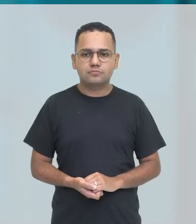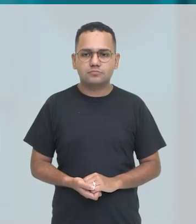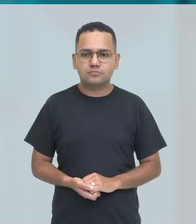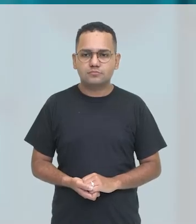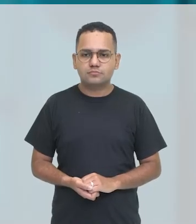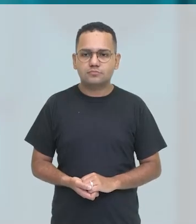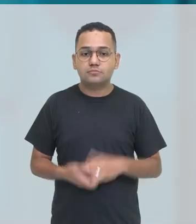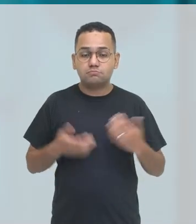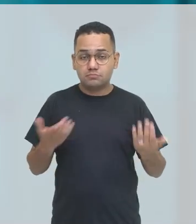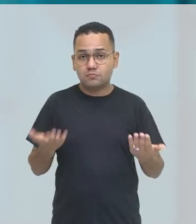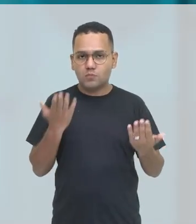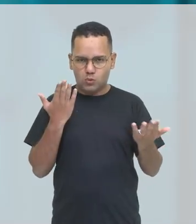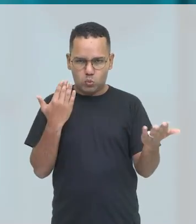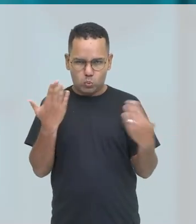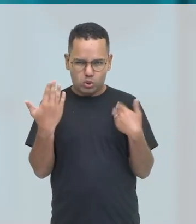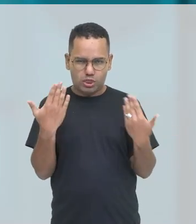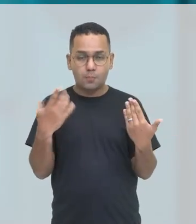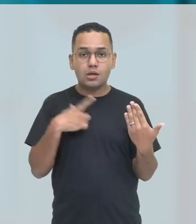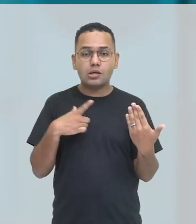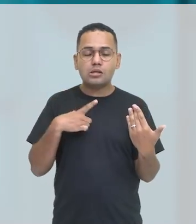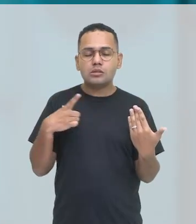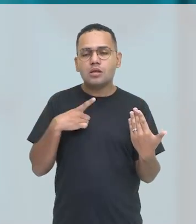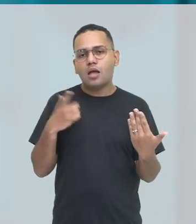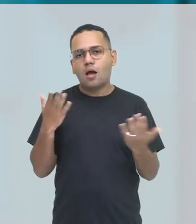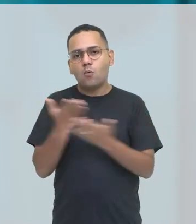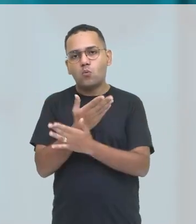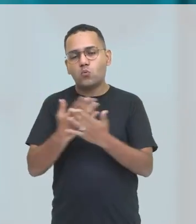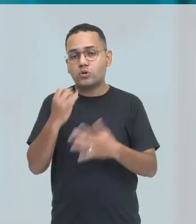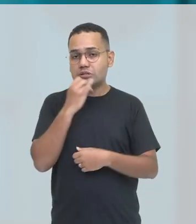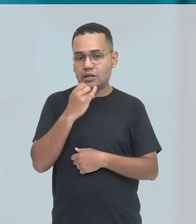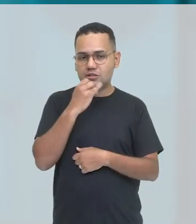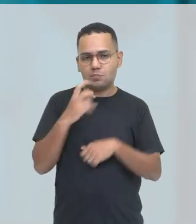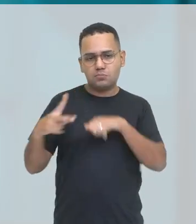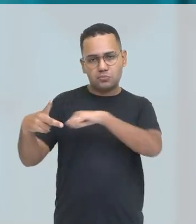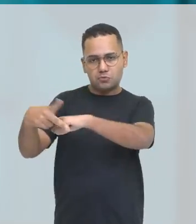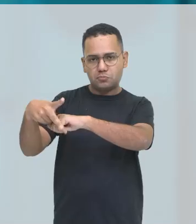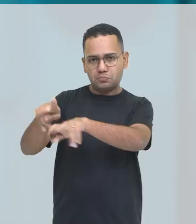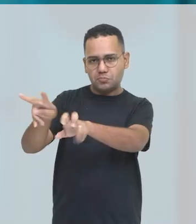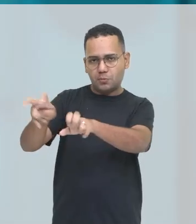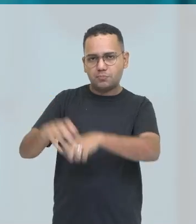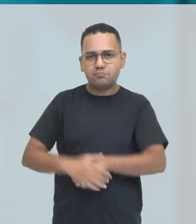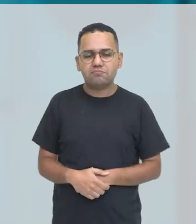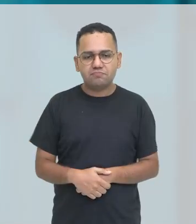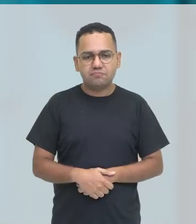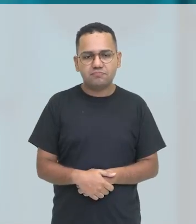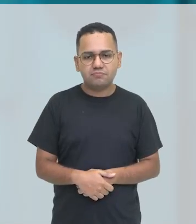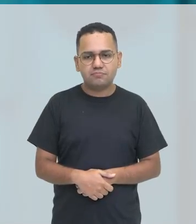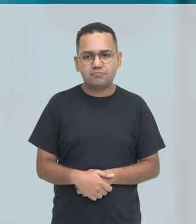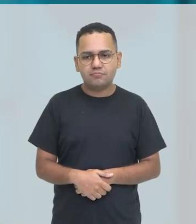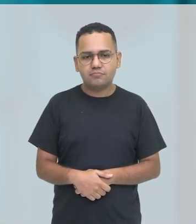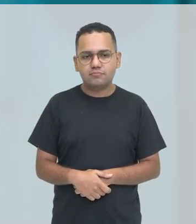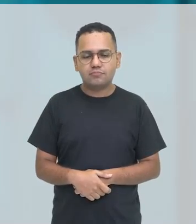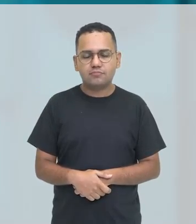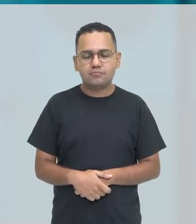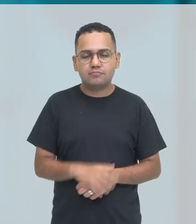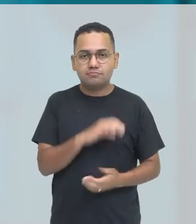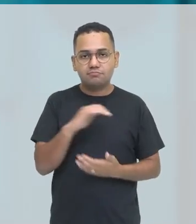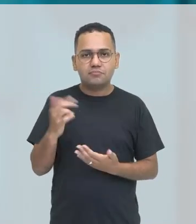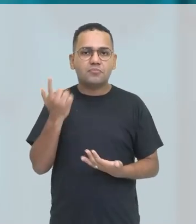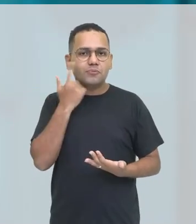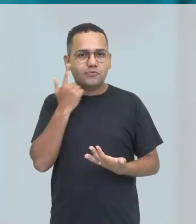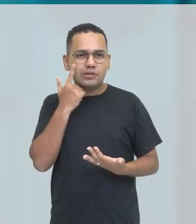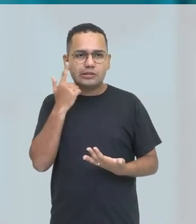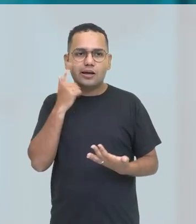Então, short dialogue, nós vimos alguns exemplos de pronomes reflexivos. Agora a gente vai explorar com um pouco mais de atenção esse short dialogue pra gente